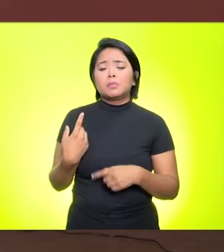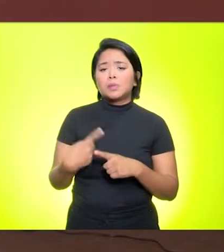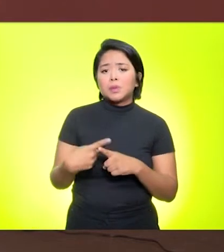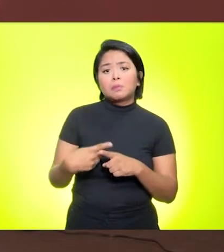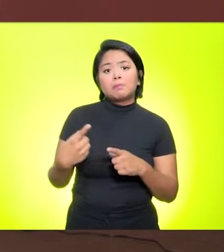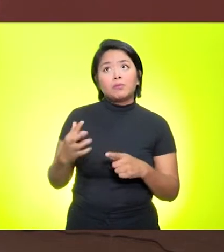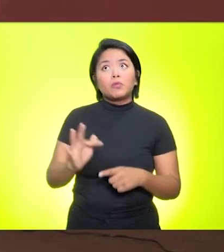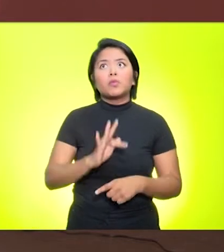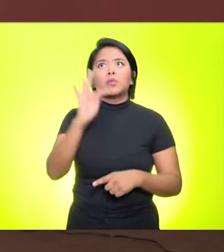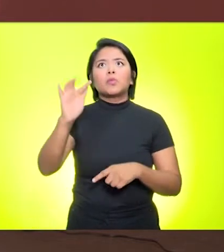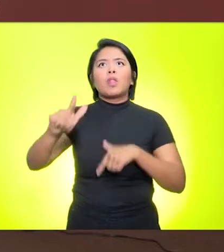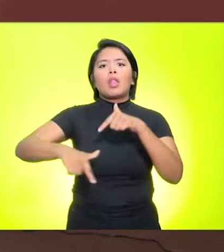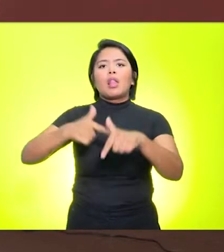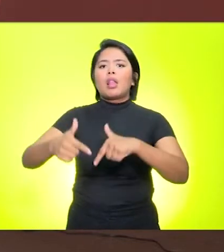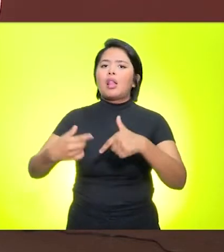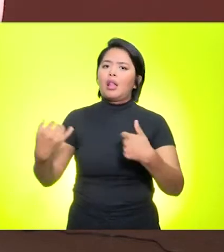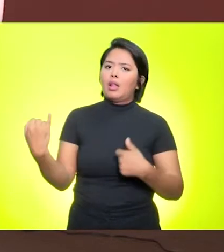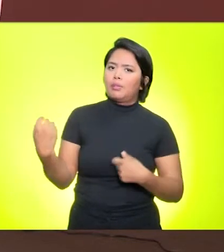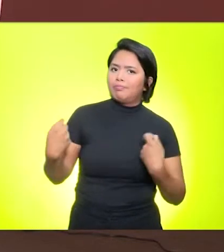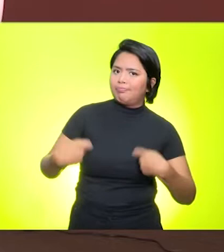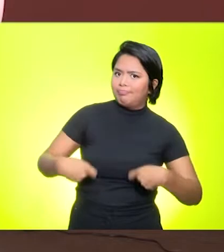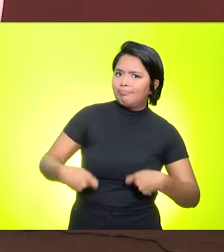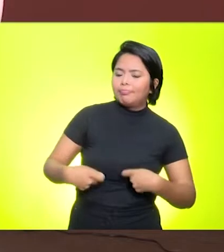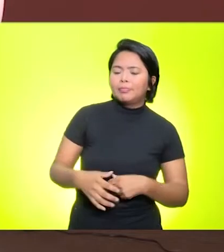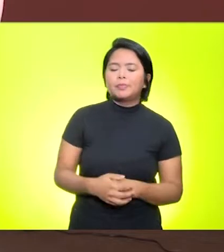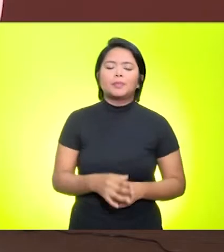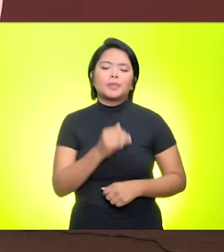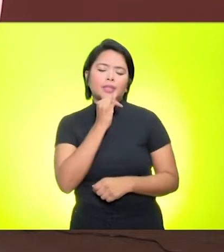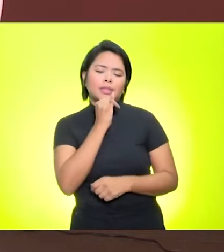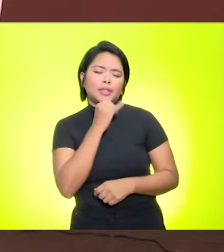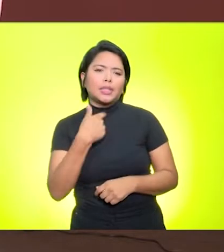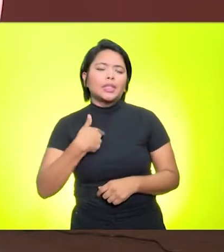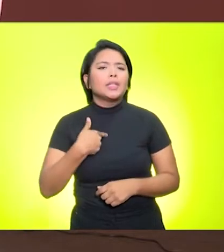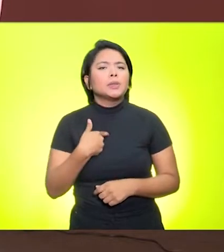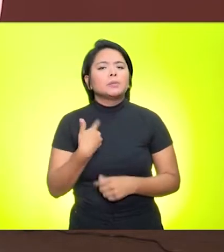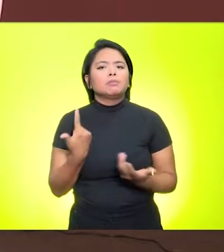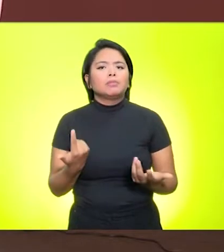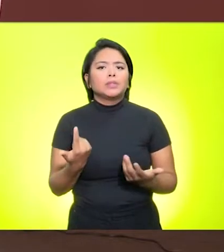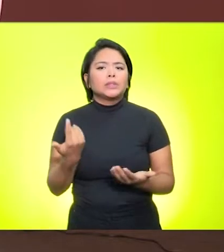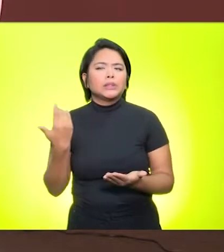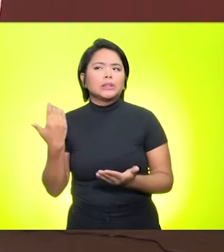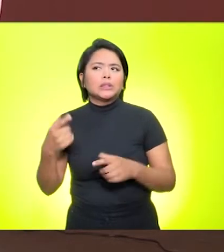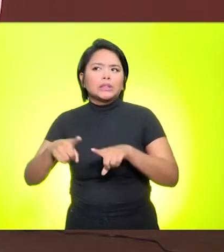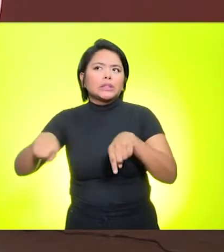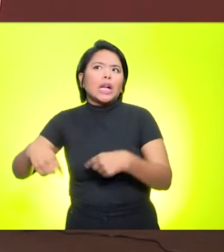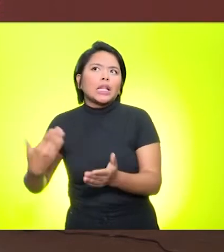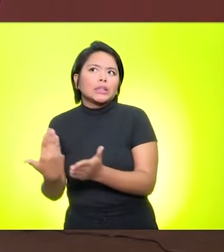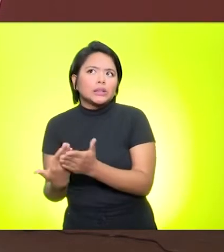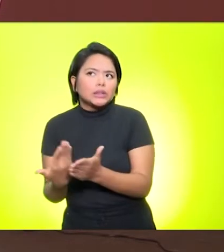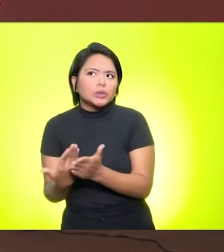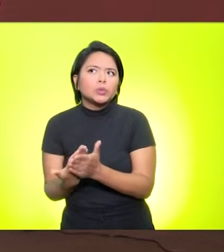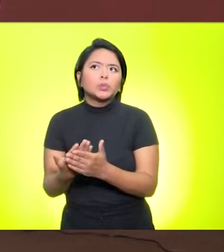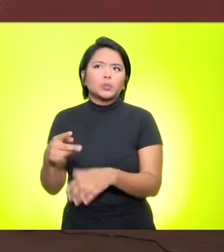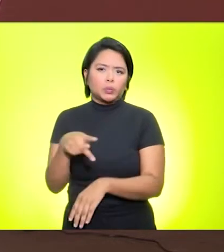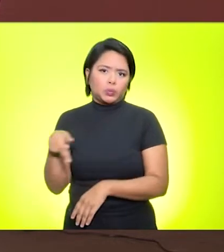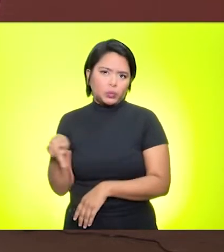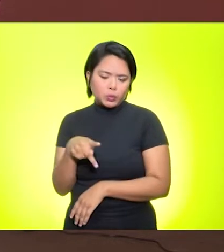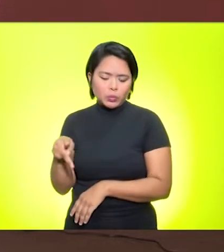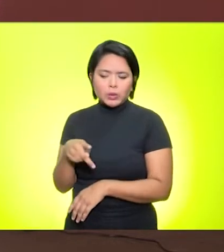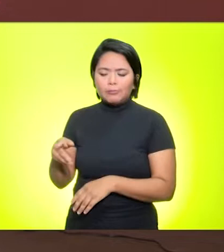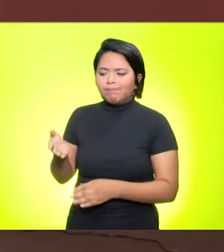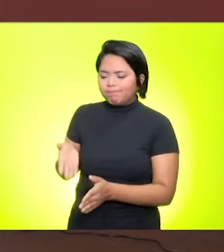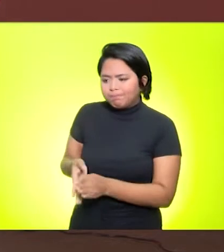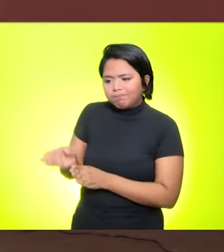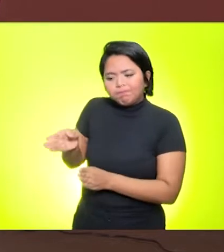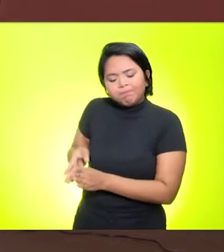quando ele chegar no mercado de trabalho. Então, se eu, na sala de aula, já começo a treinar, a adotar esse aluno desses conhecimentos,